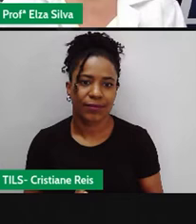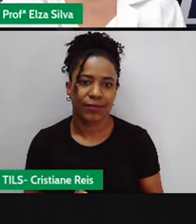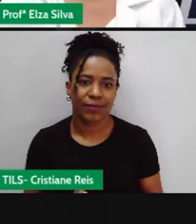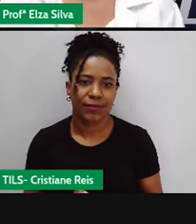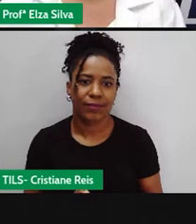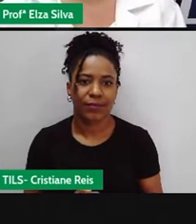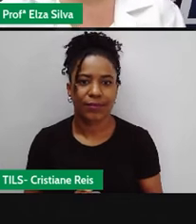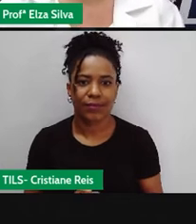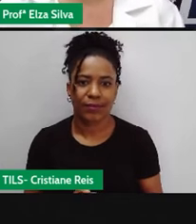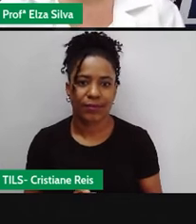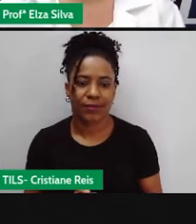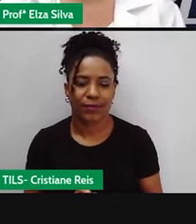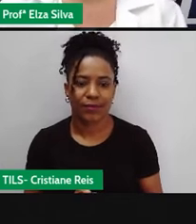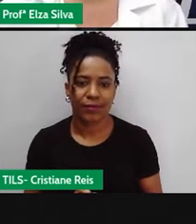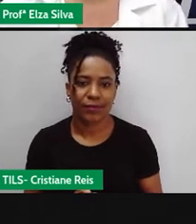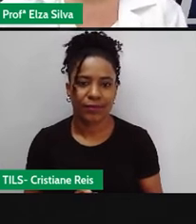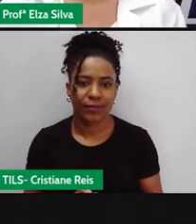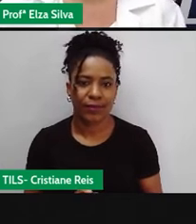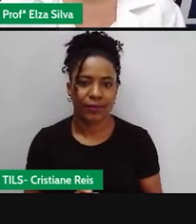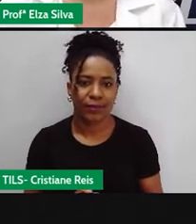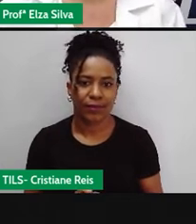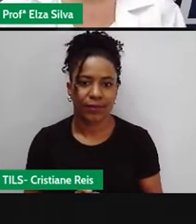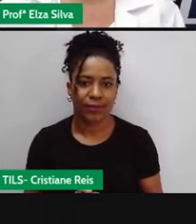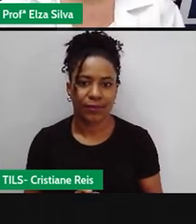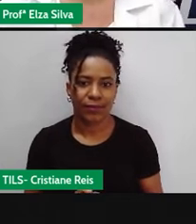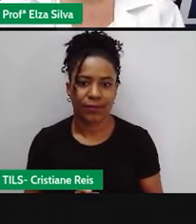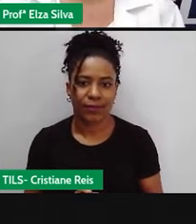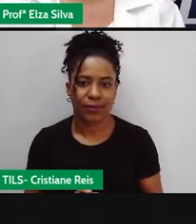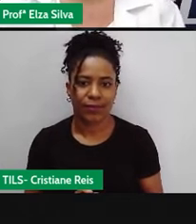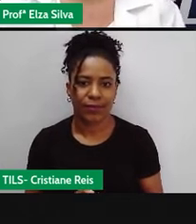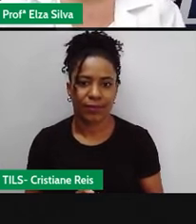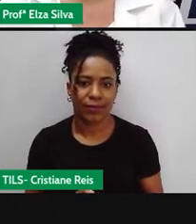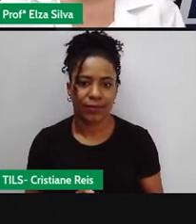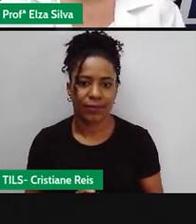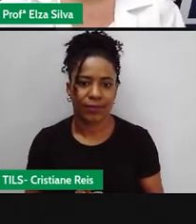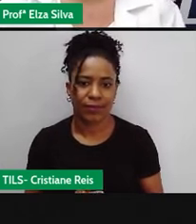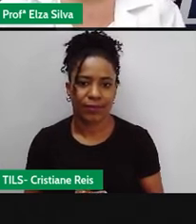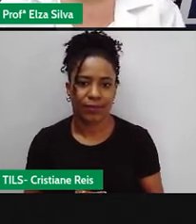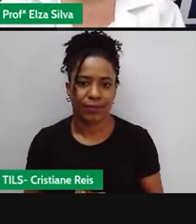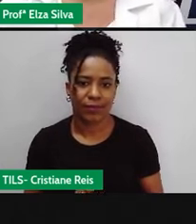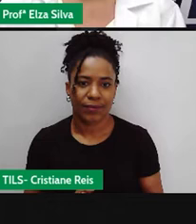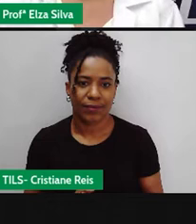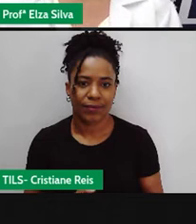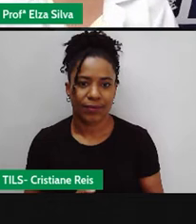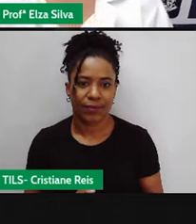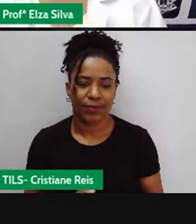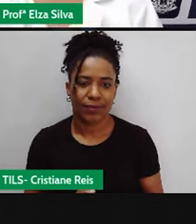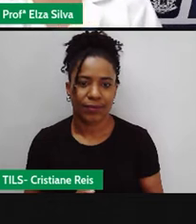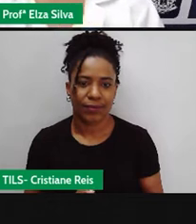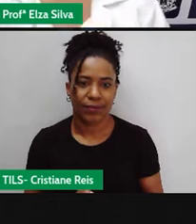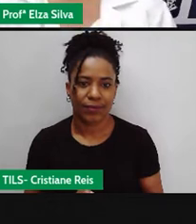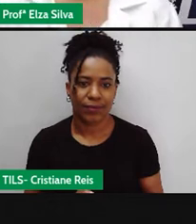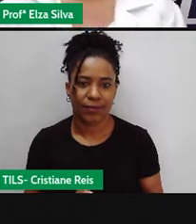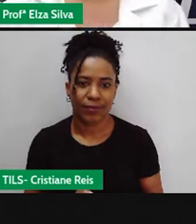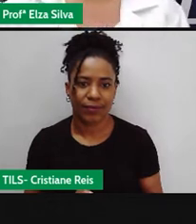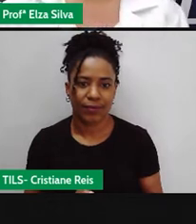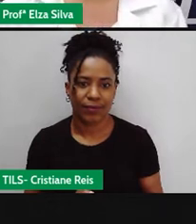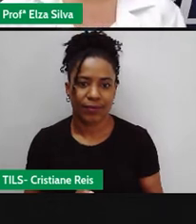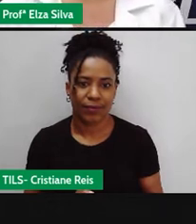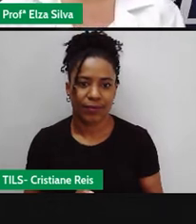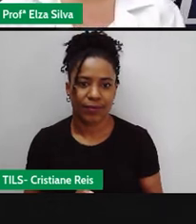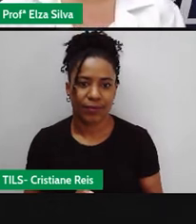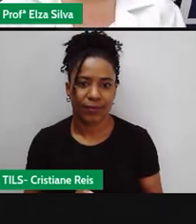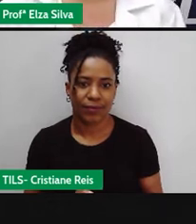save his team rather than complete the mission With this, nuclear weapons fall